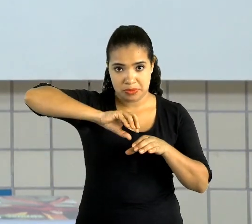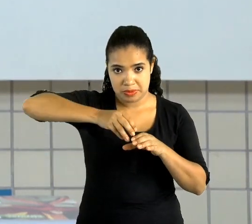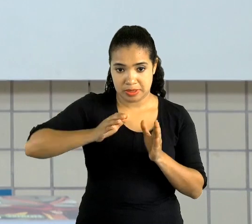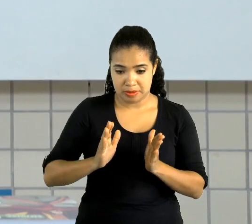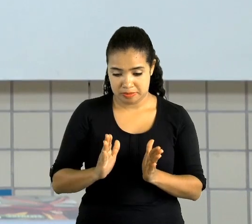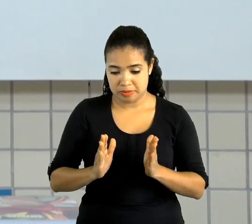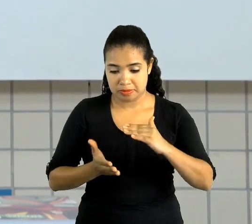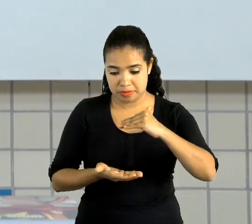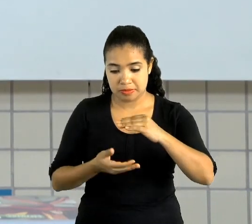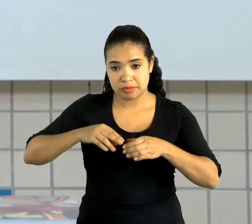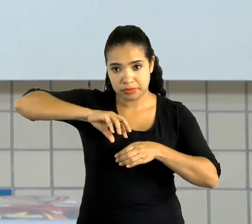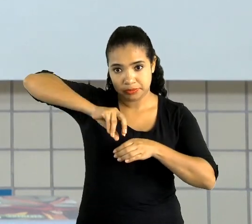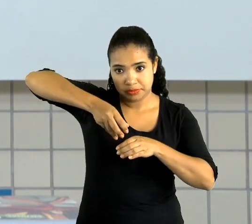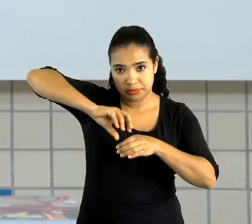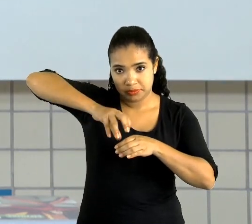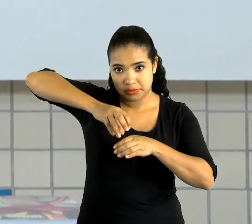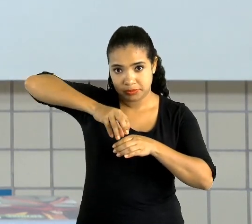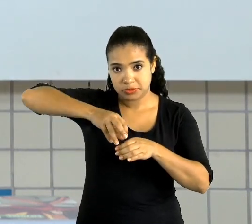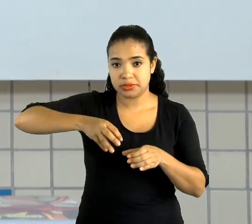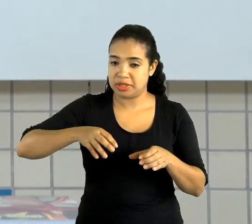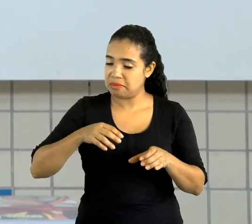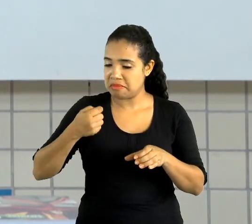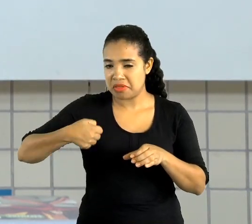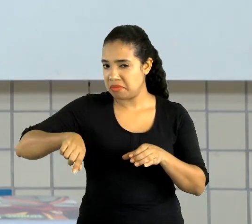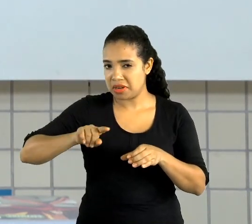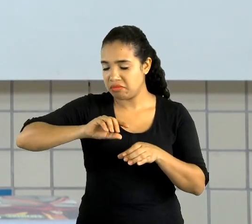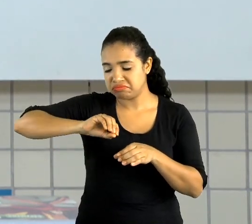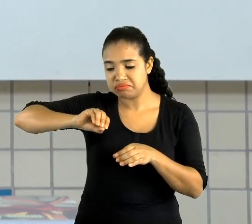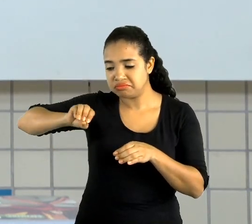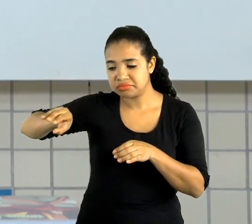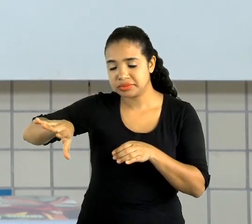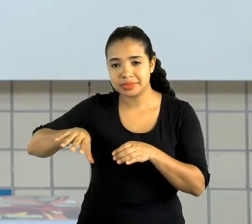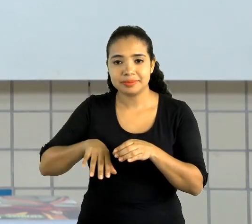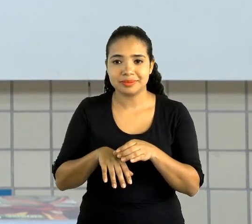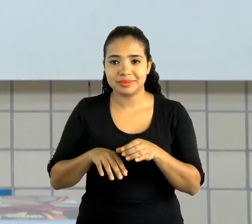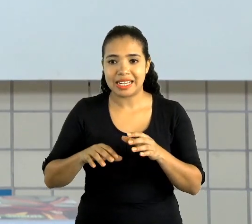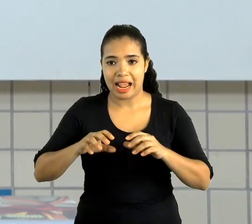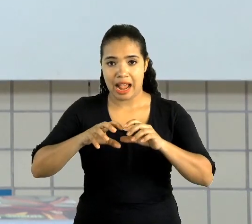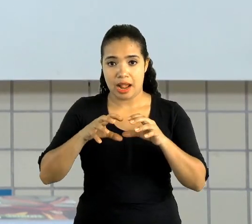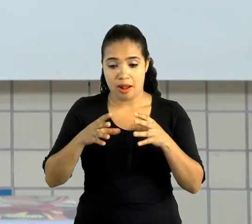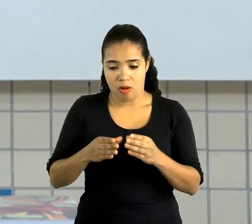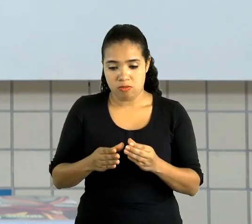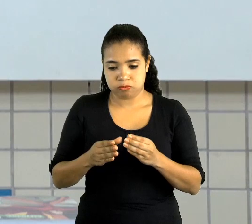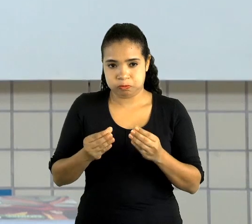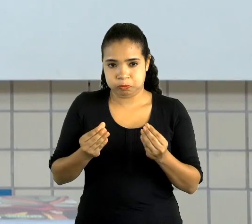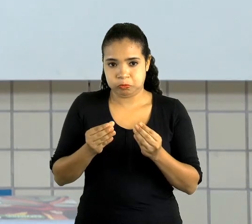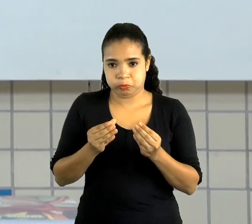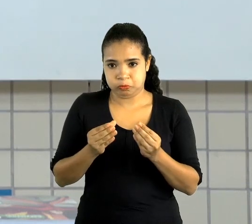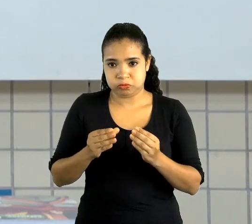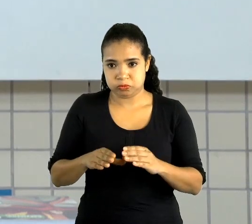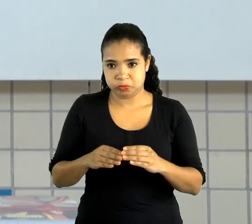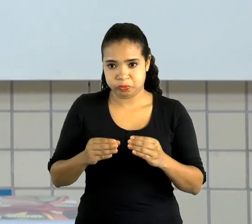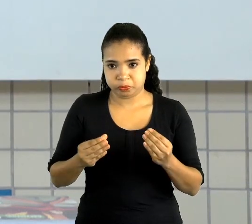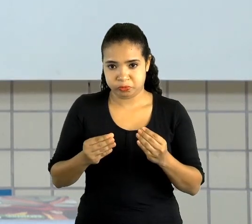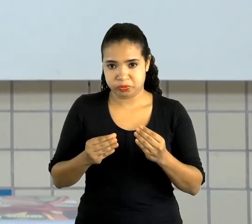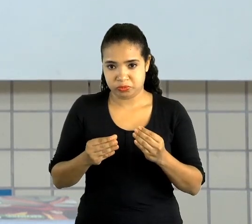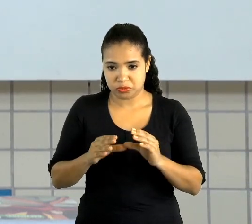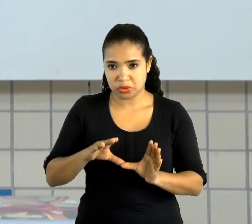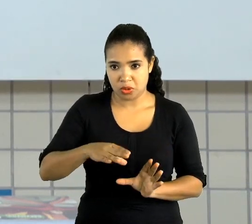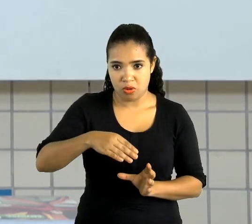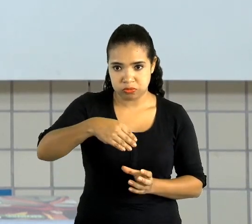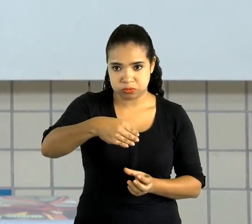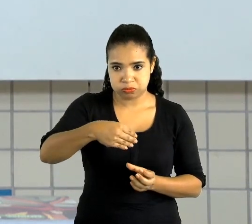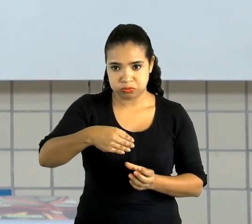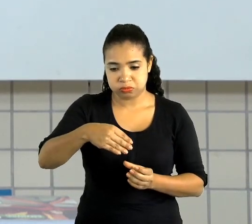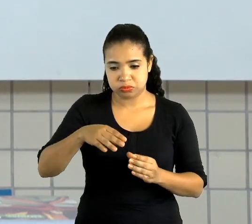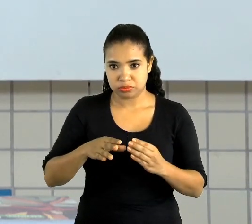precisar. Vamos abrir as abas laterais, tá? E aí, nós vamos